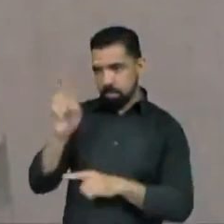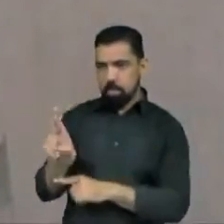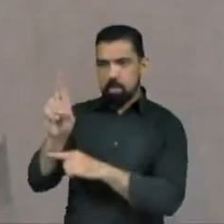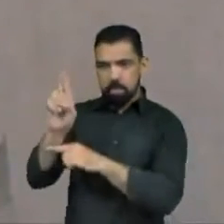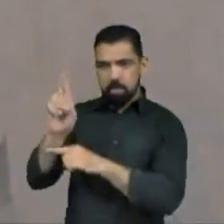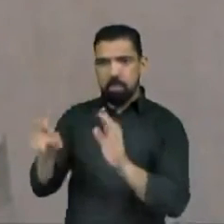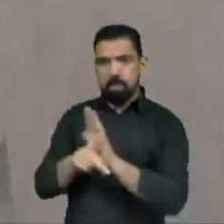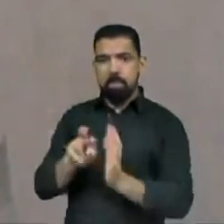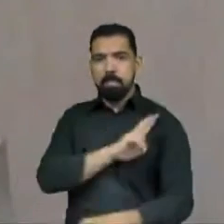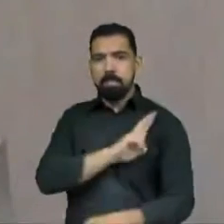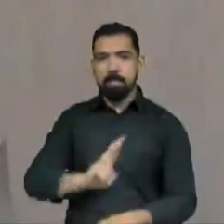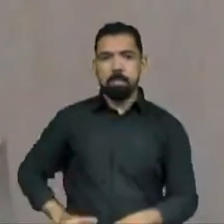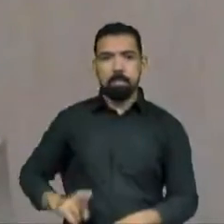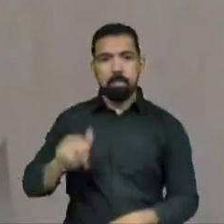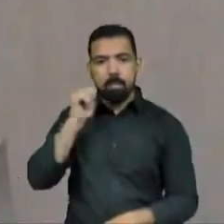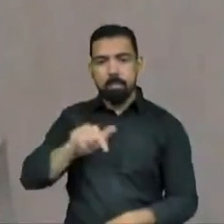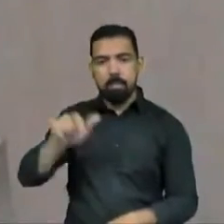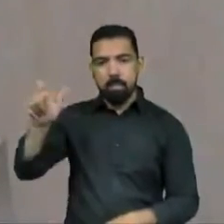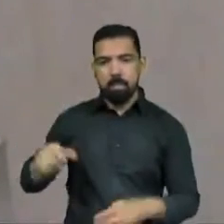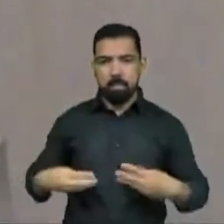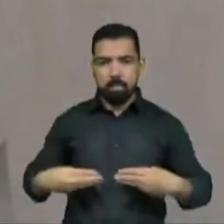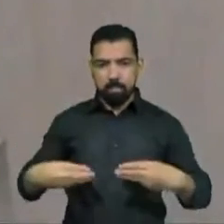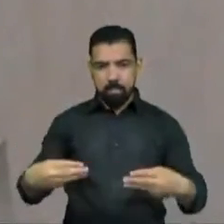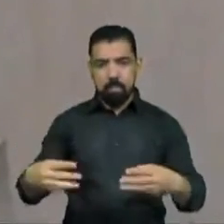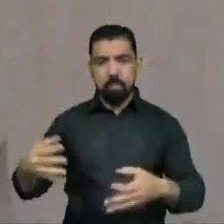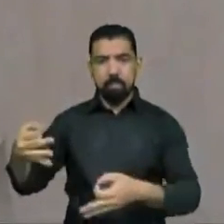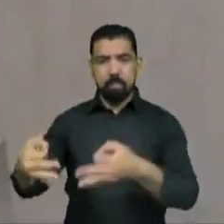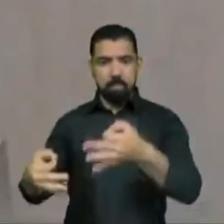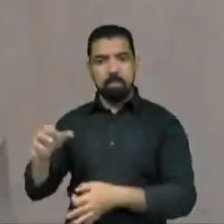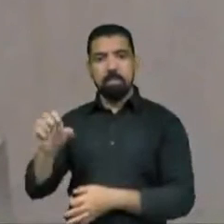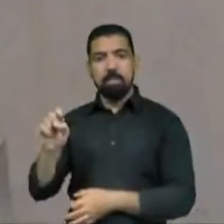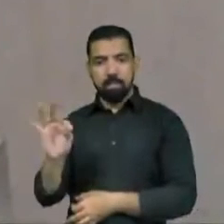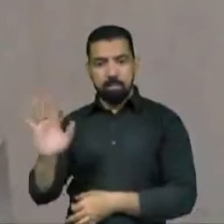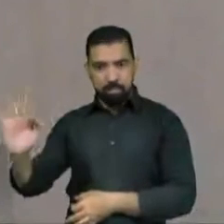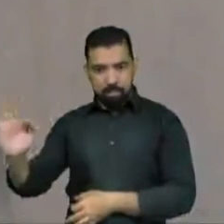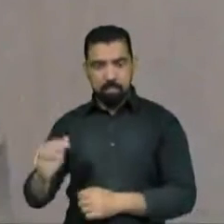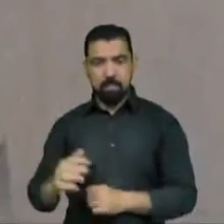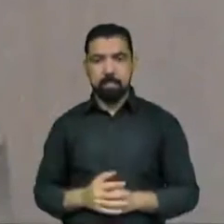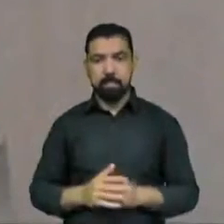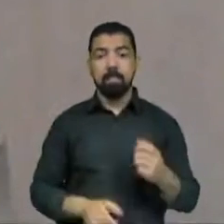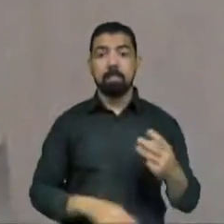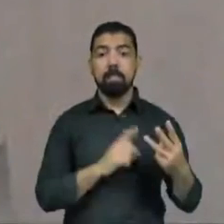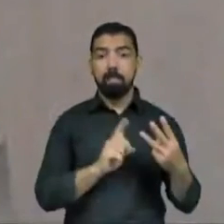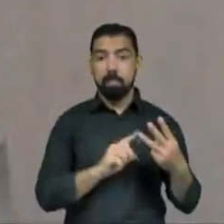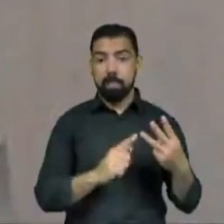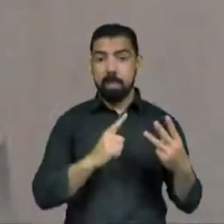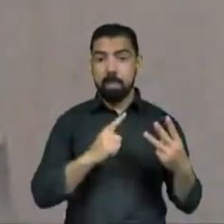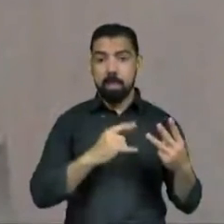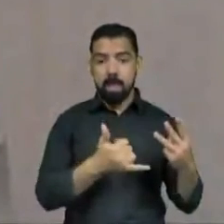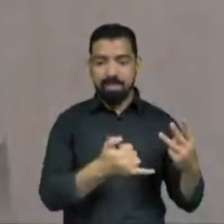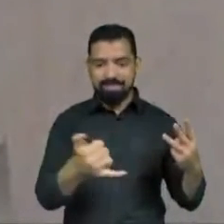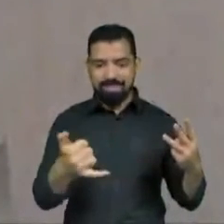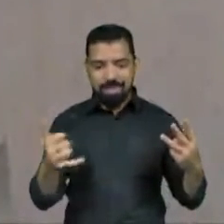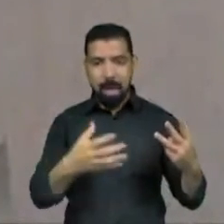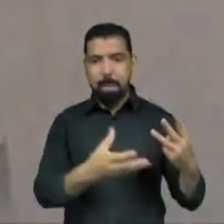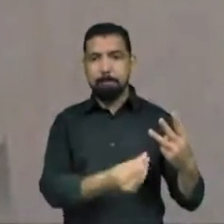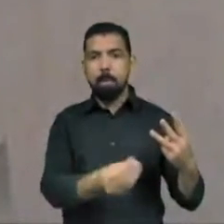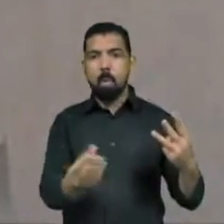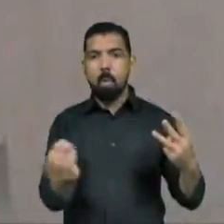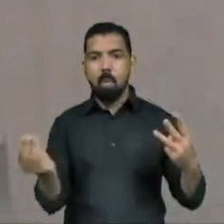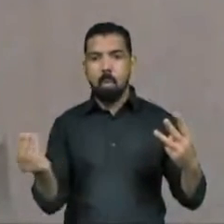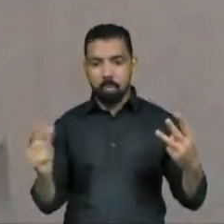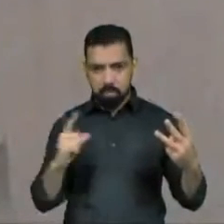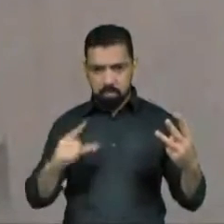ministra da Suprema Corte. possuía um arsenal em sua casa com farta munição, as